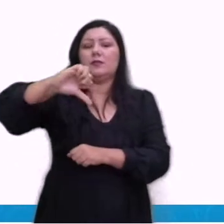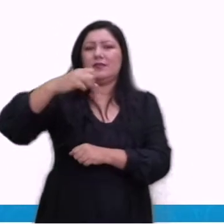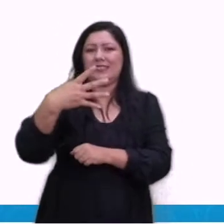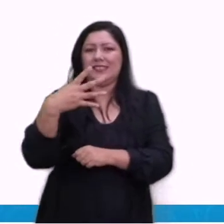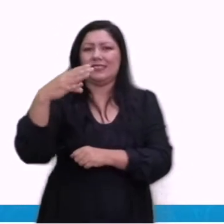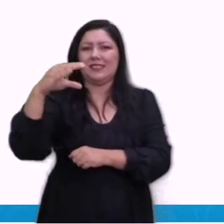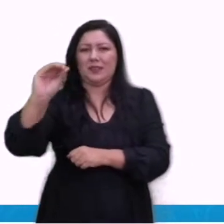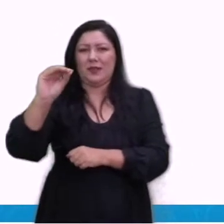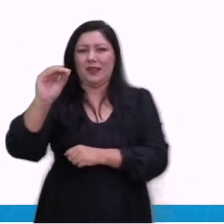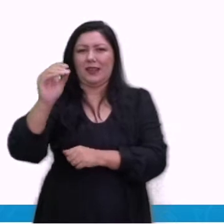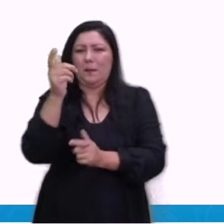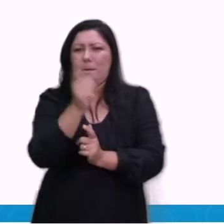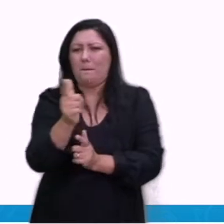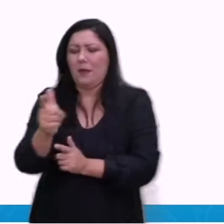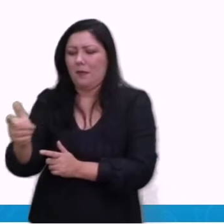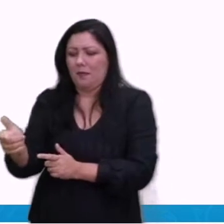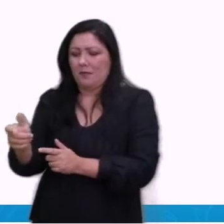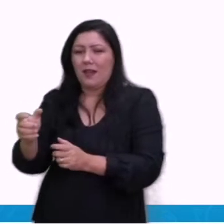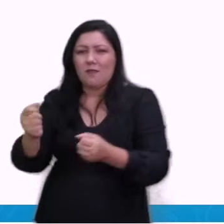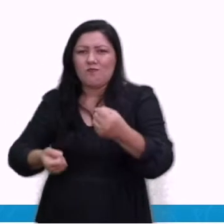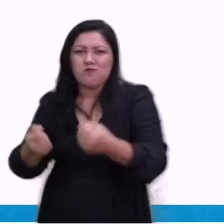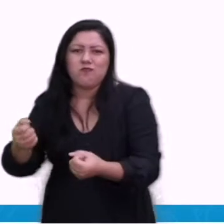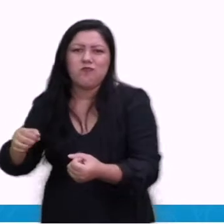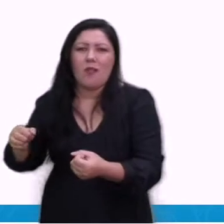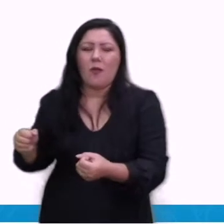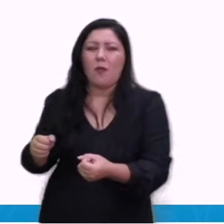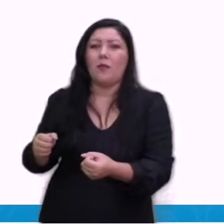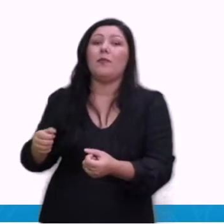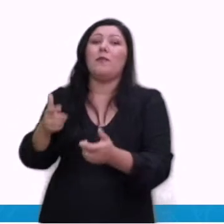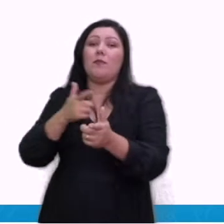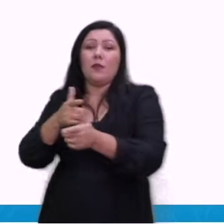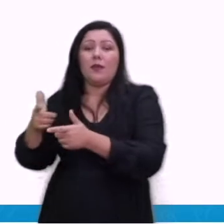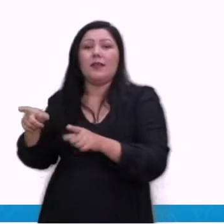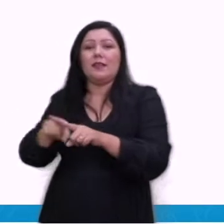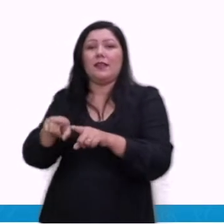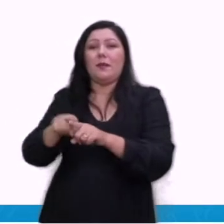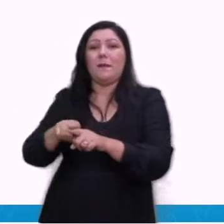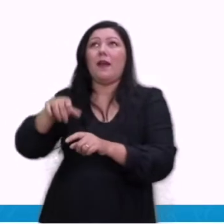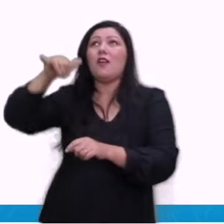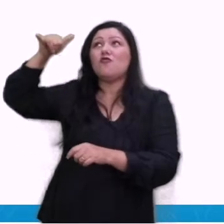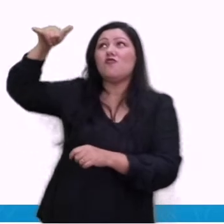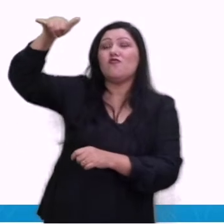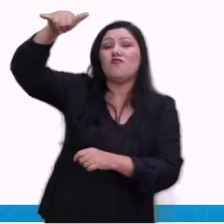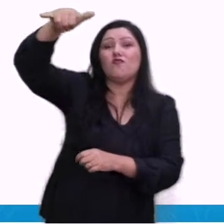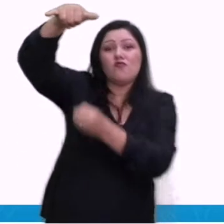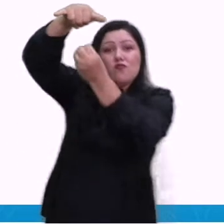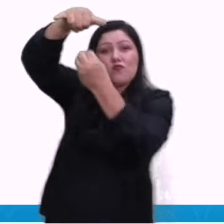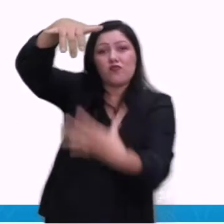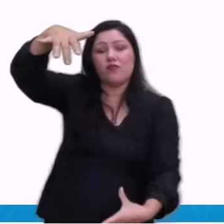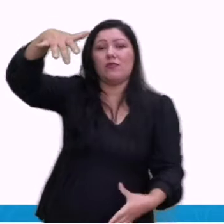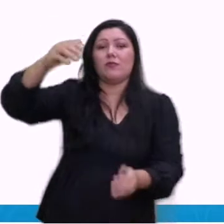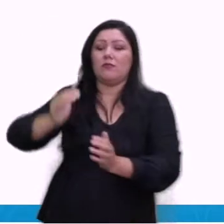operação em que combinou ataques terrestres e aéreos e navais para ocupar a Dinamarca.